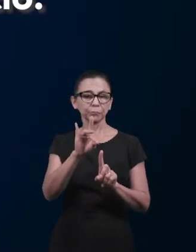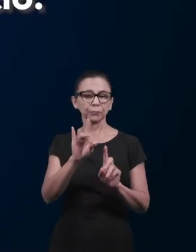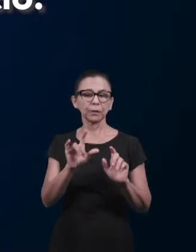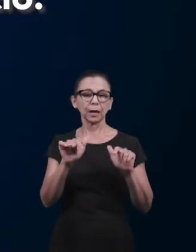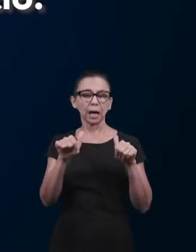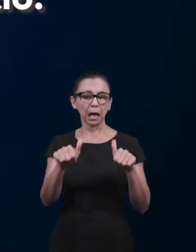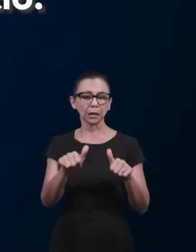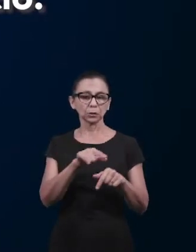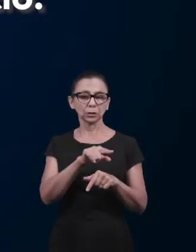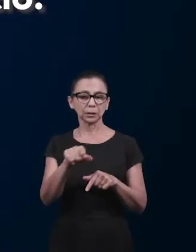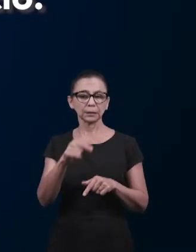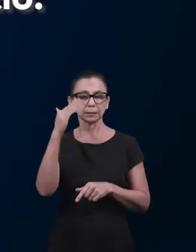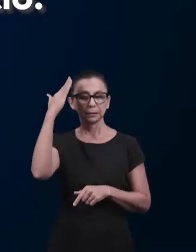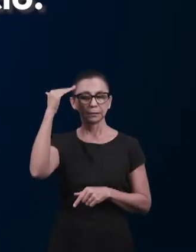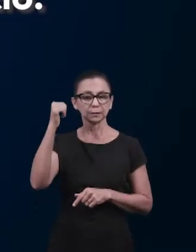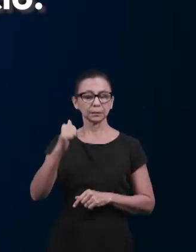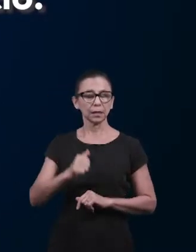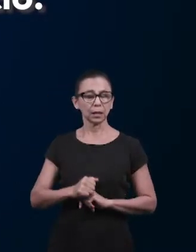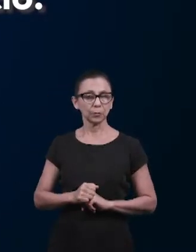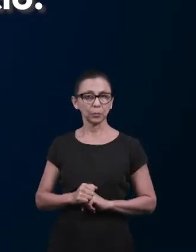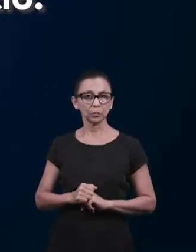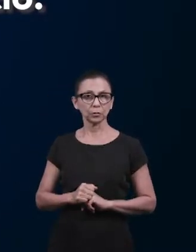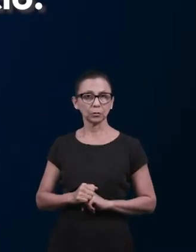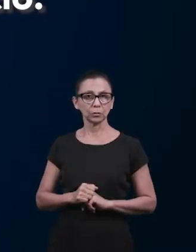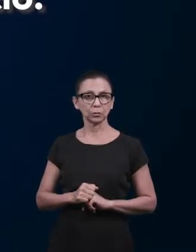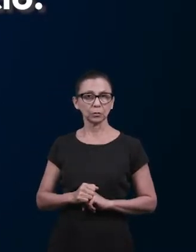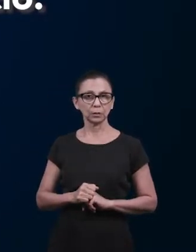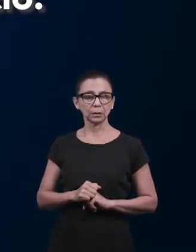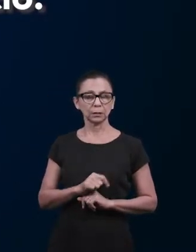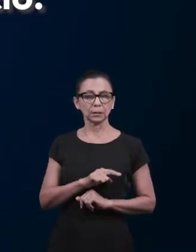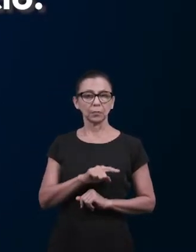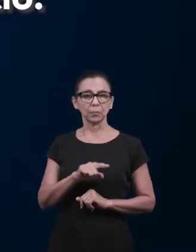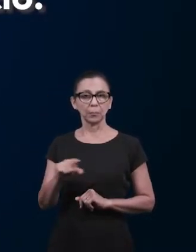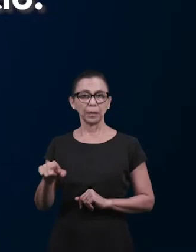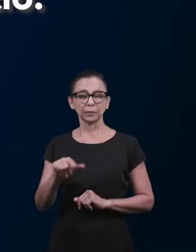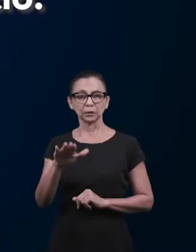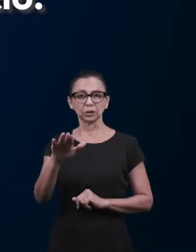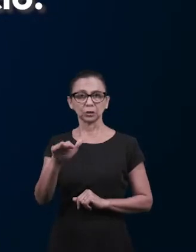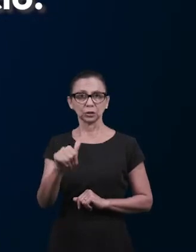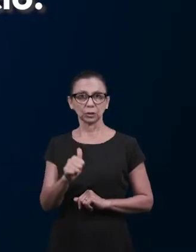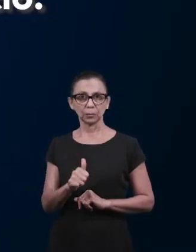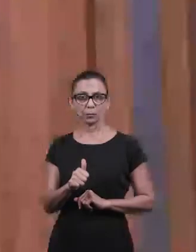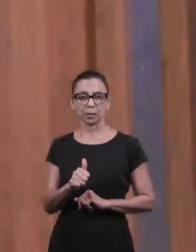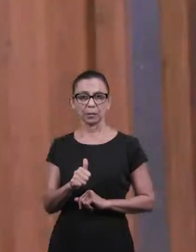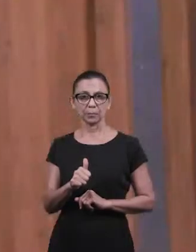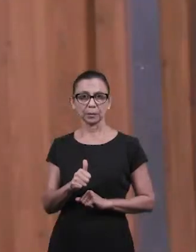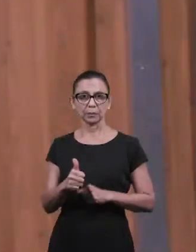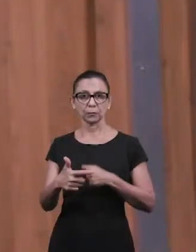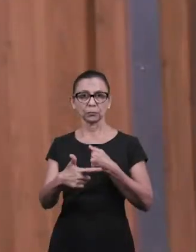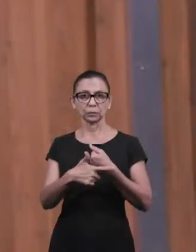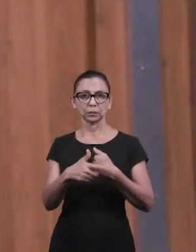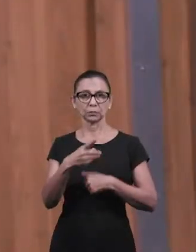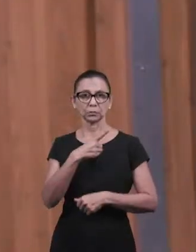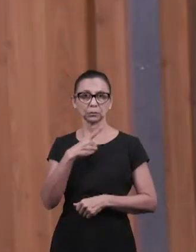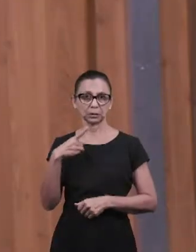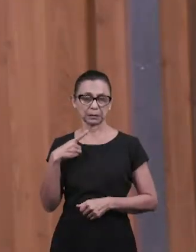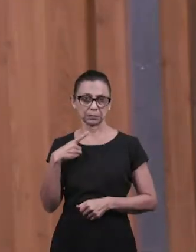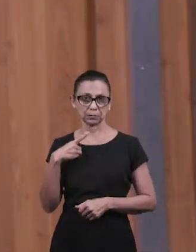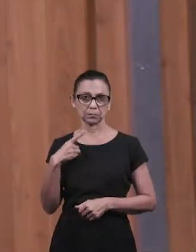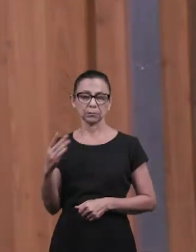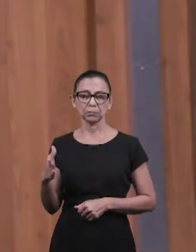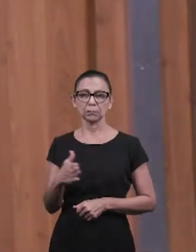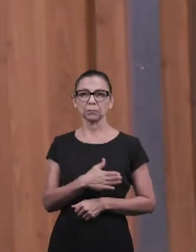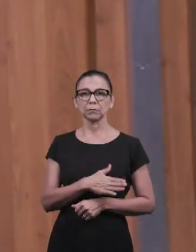os quais constituamos sobre este importante negócio. A paz do Senhor. Muito bem, Regis, a paz do Senhor. Senhor,